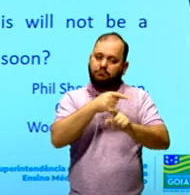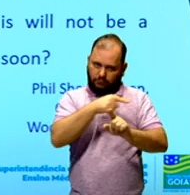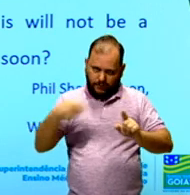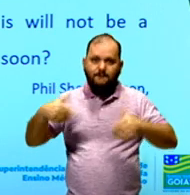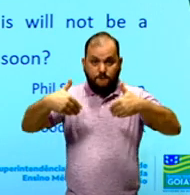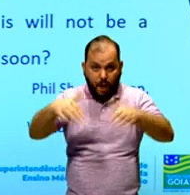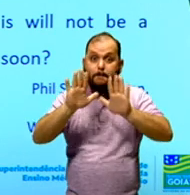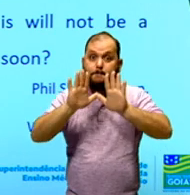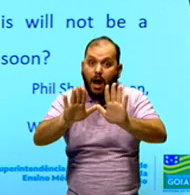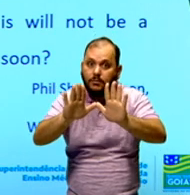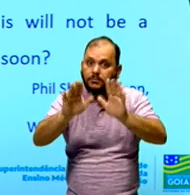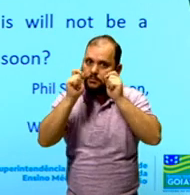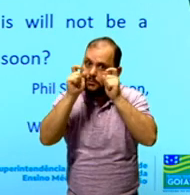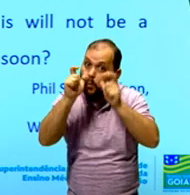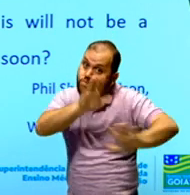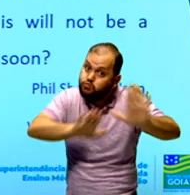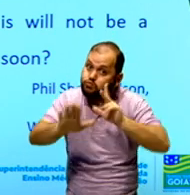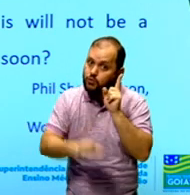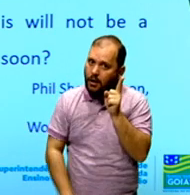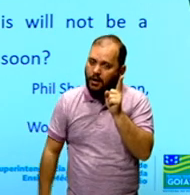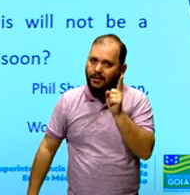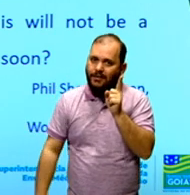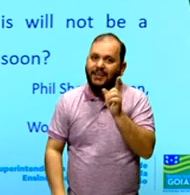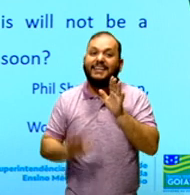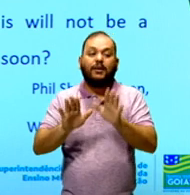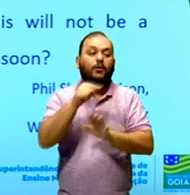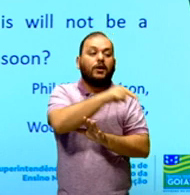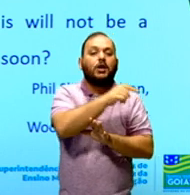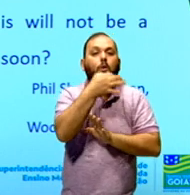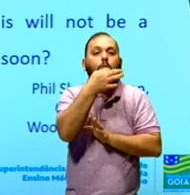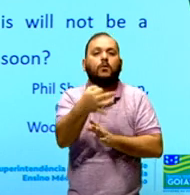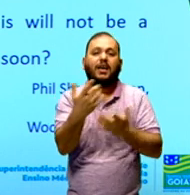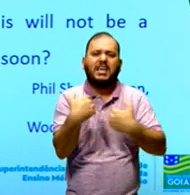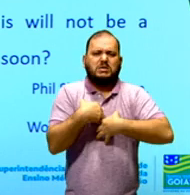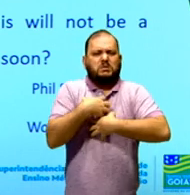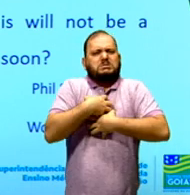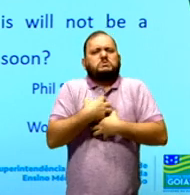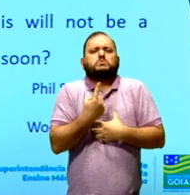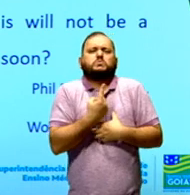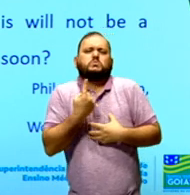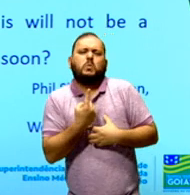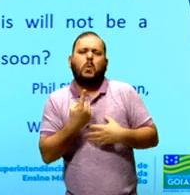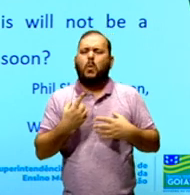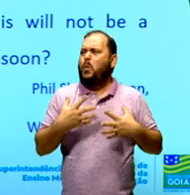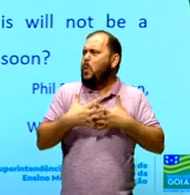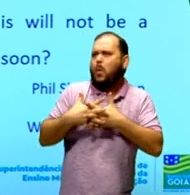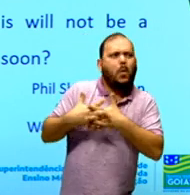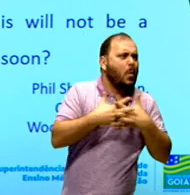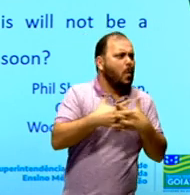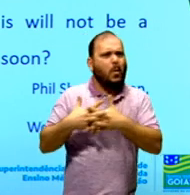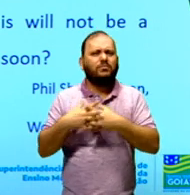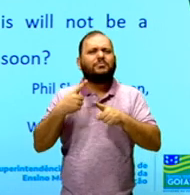sente confortável em saber que ele não está sozinho em ficar confuso e preocupado com o